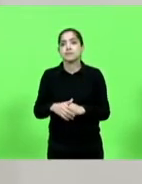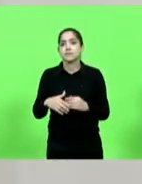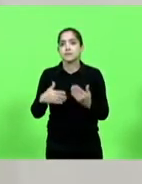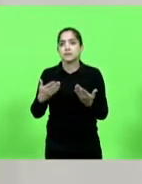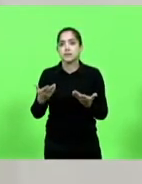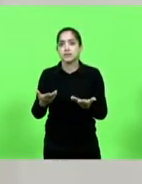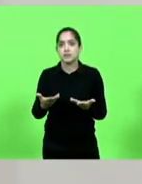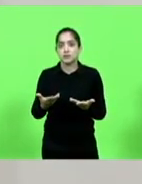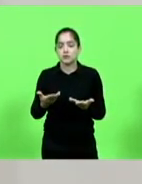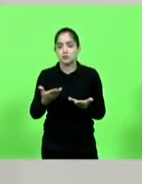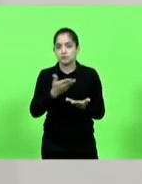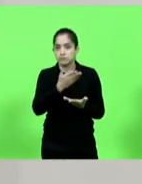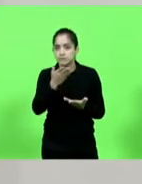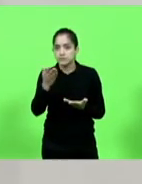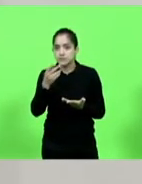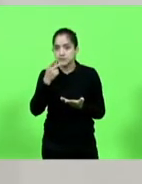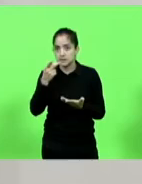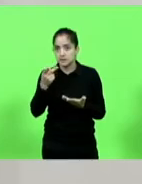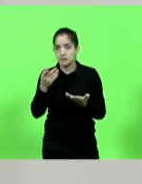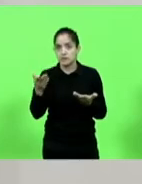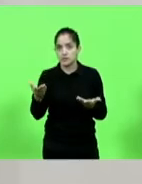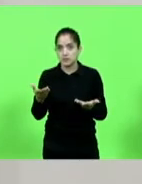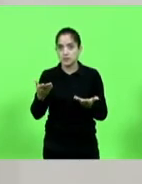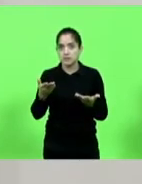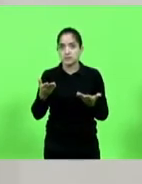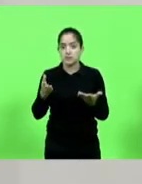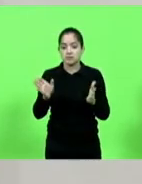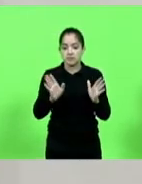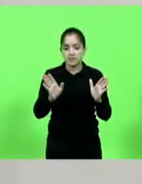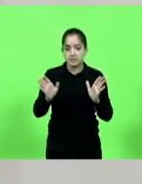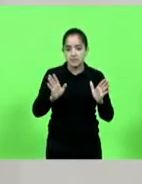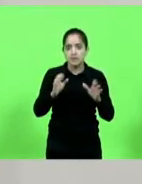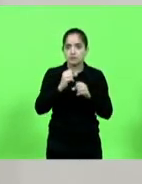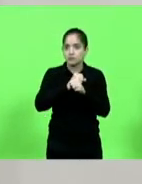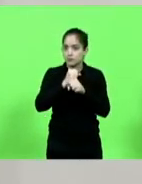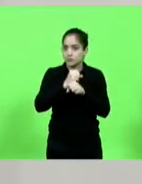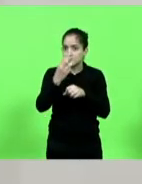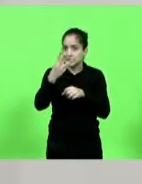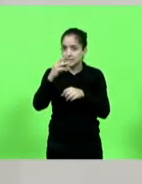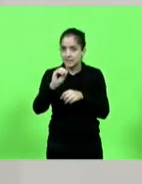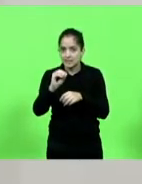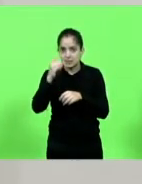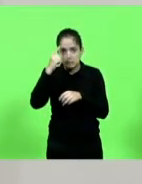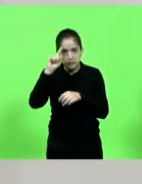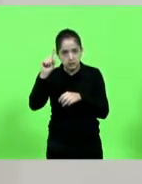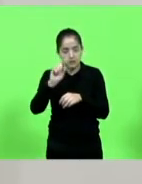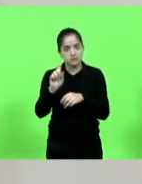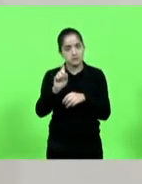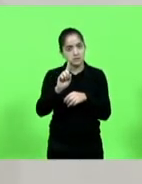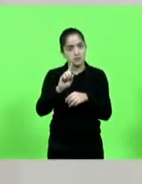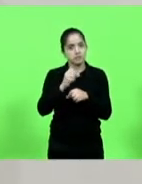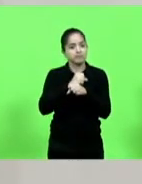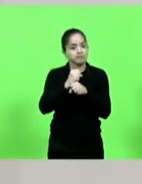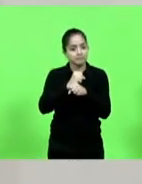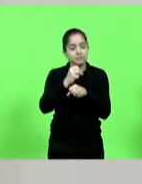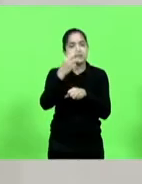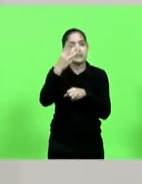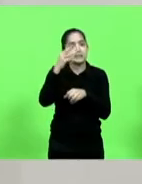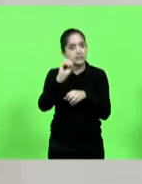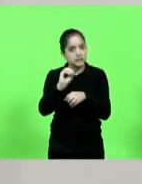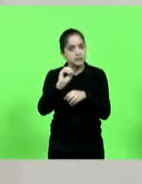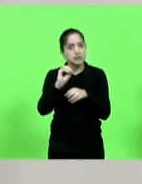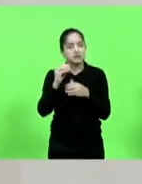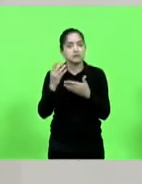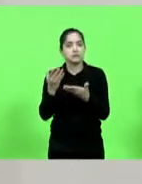dizer a vocês que, durante essa história, 30 anos, não é três dias, não é três meses, nem três anos. São 30